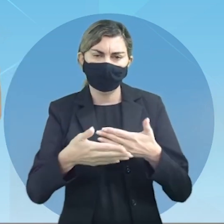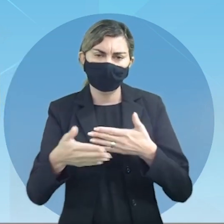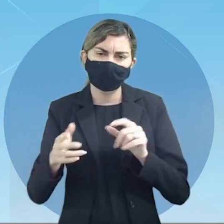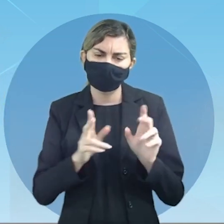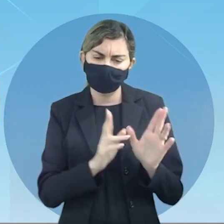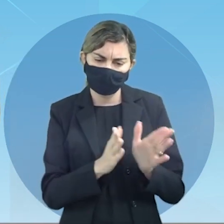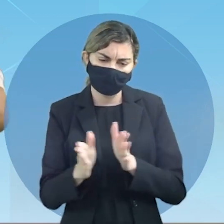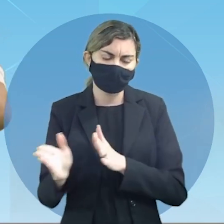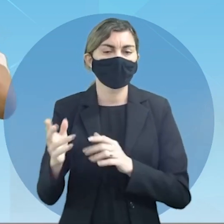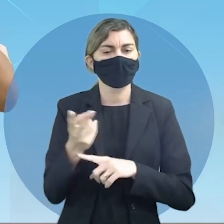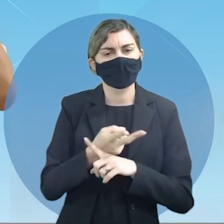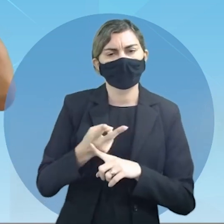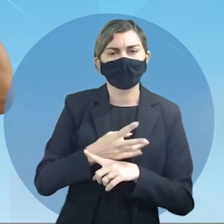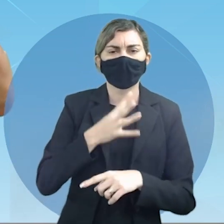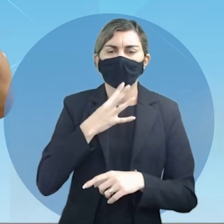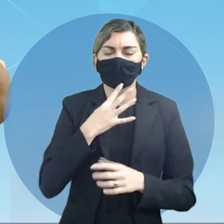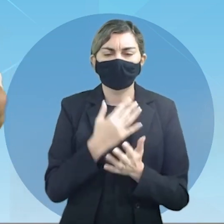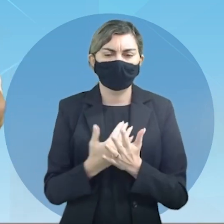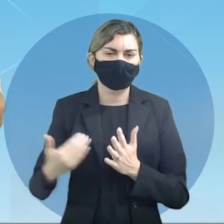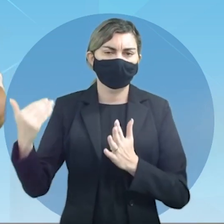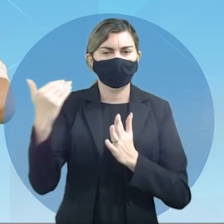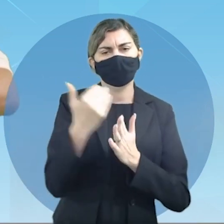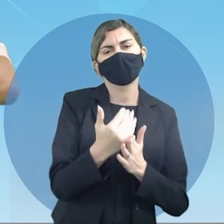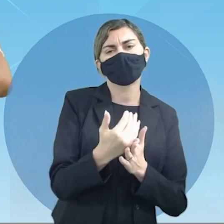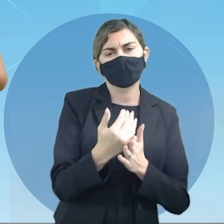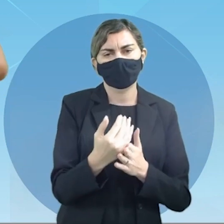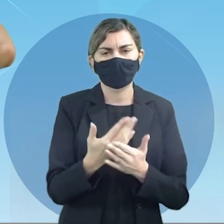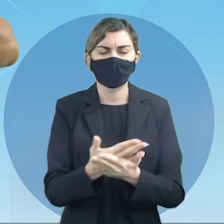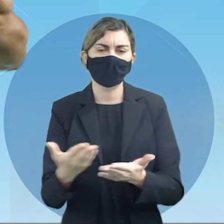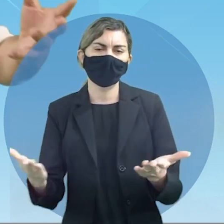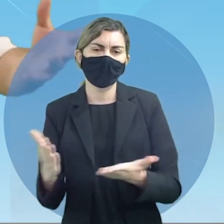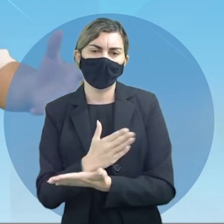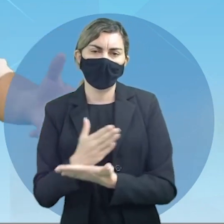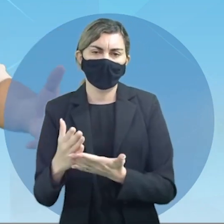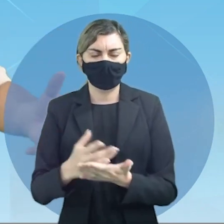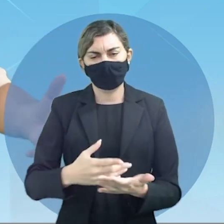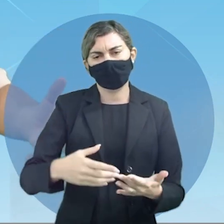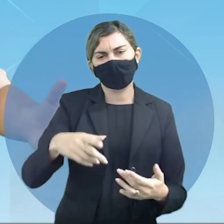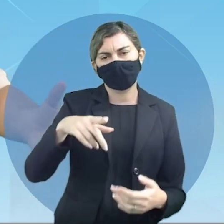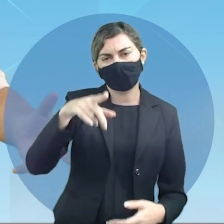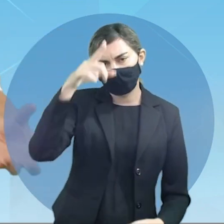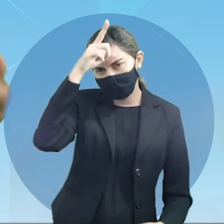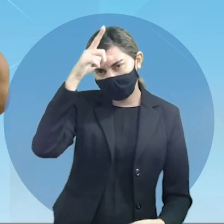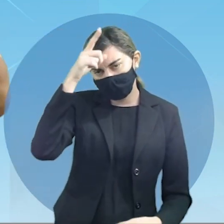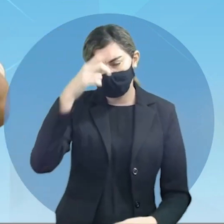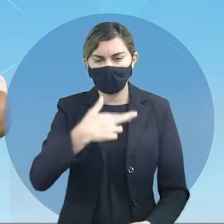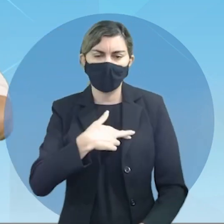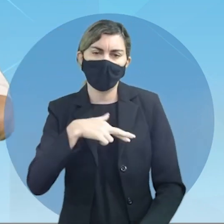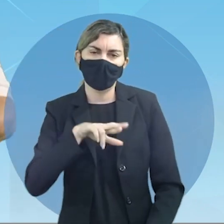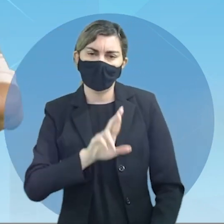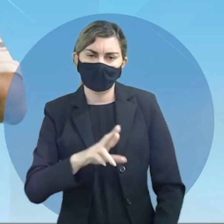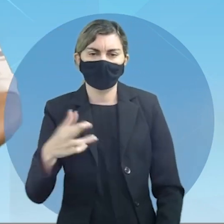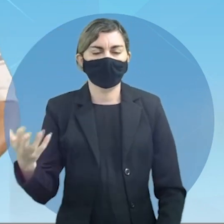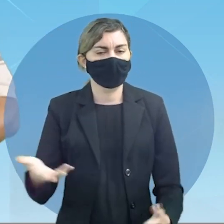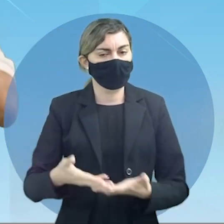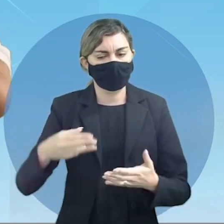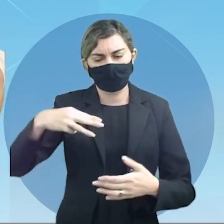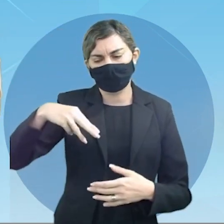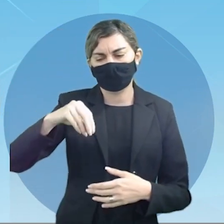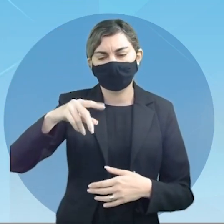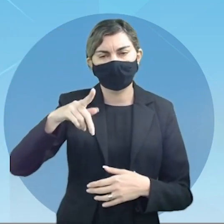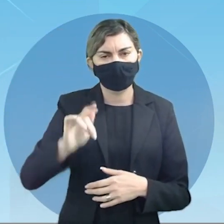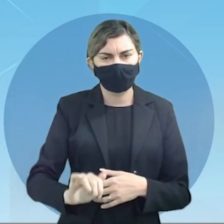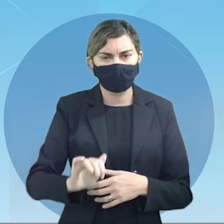nós buscamos o que? conhecer um pouco mais sobre algumas lideranças religiosas e a de hoje, um monge